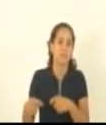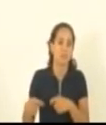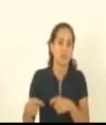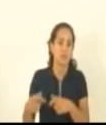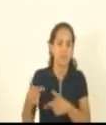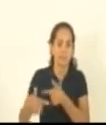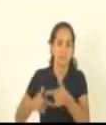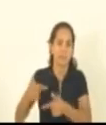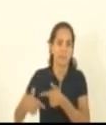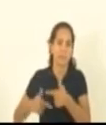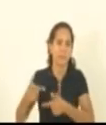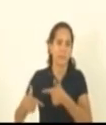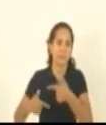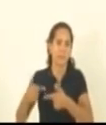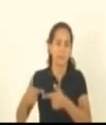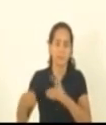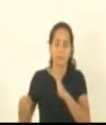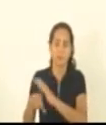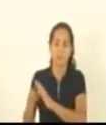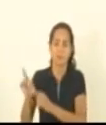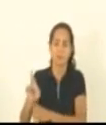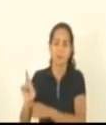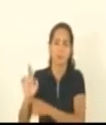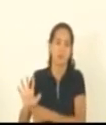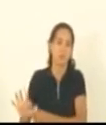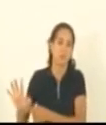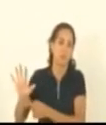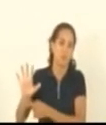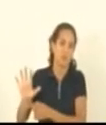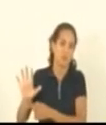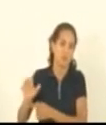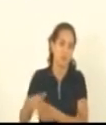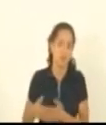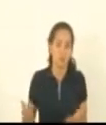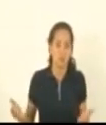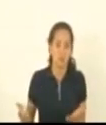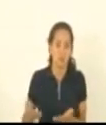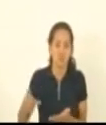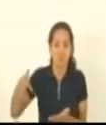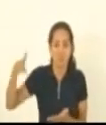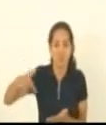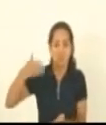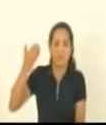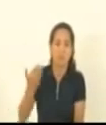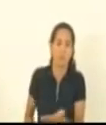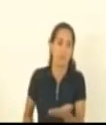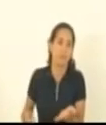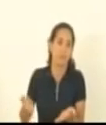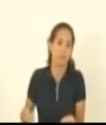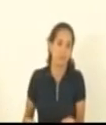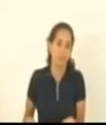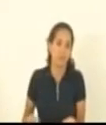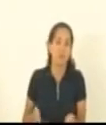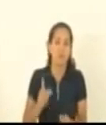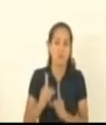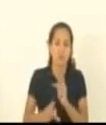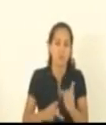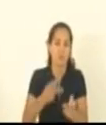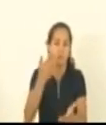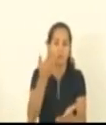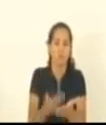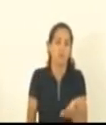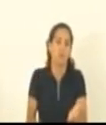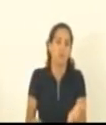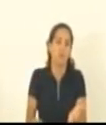trabalho lá da Procuradoria Geral e nós perdemos tudo isso hoje e quem mais perdeu foi o povo capixaba obrigado presidente